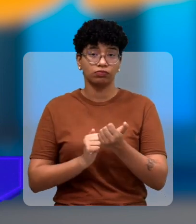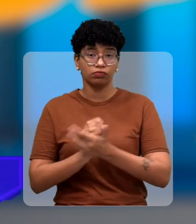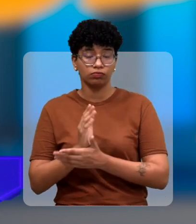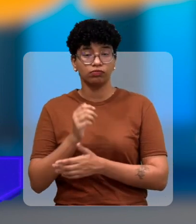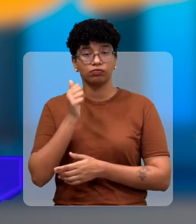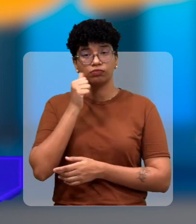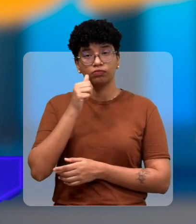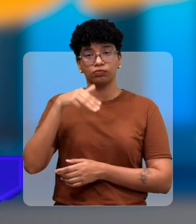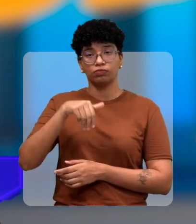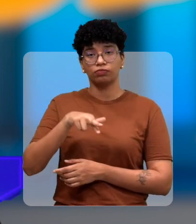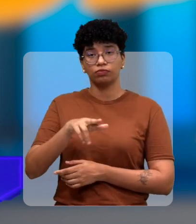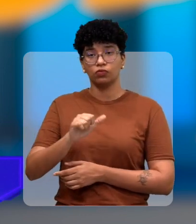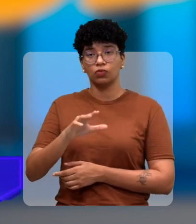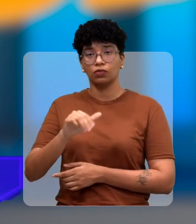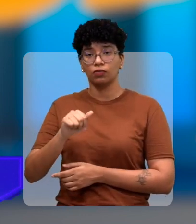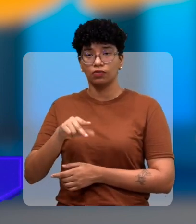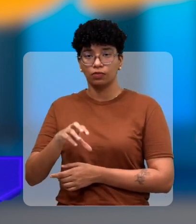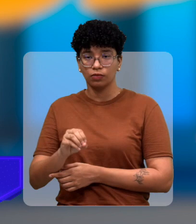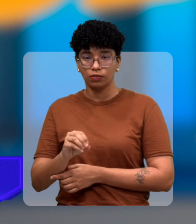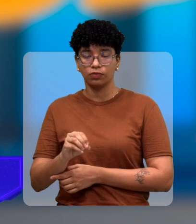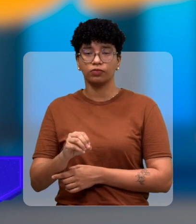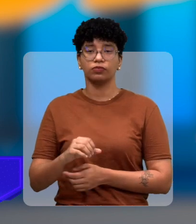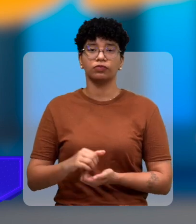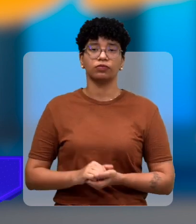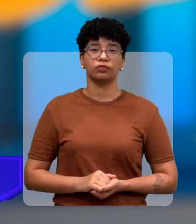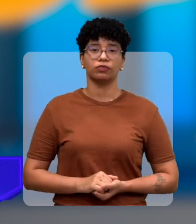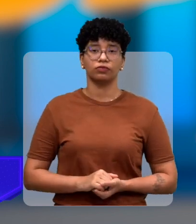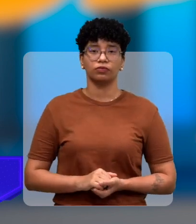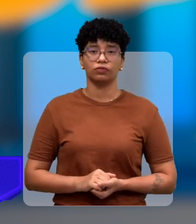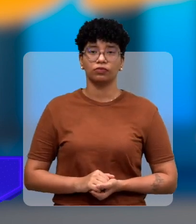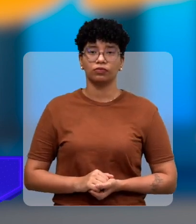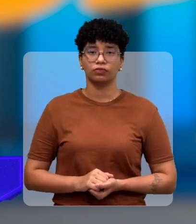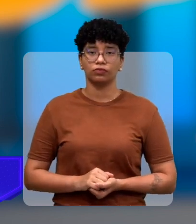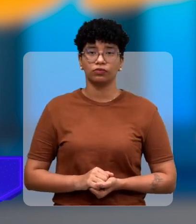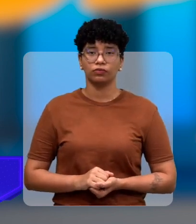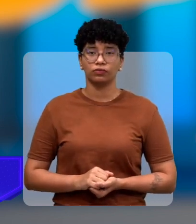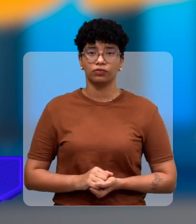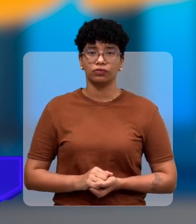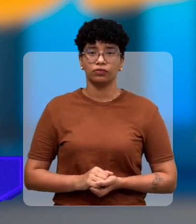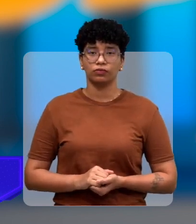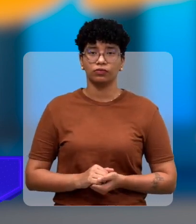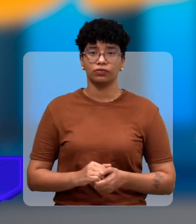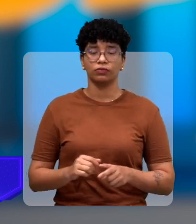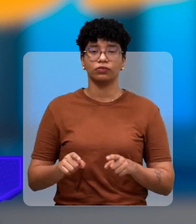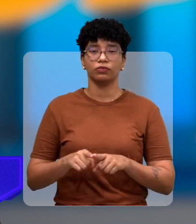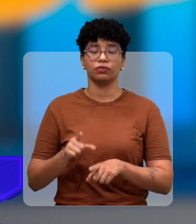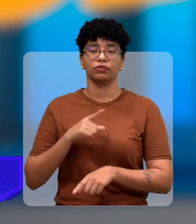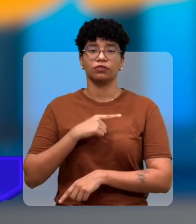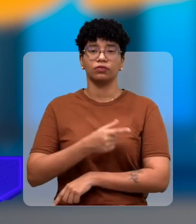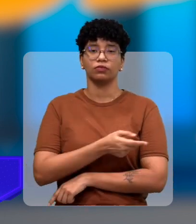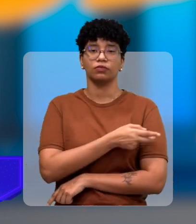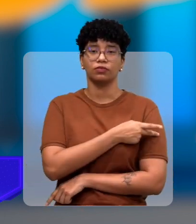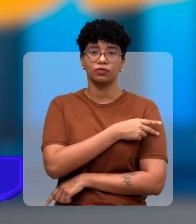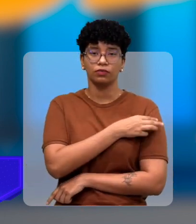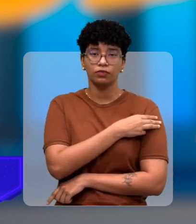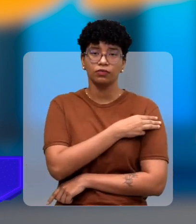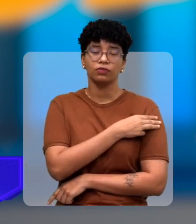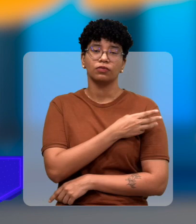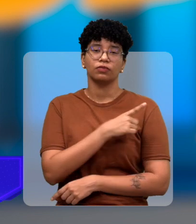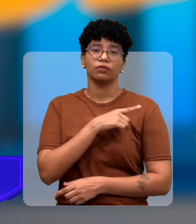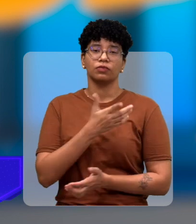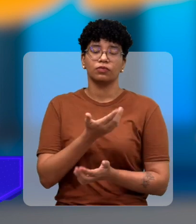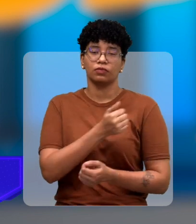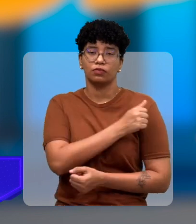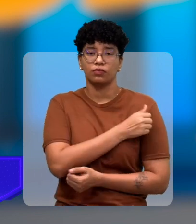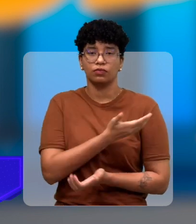Maria do Carmo. Temos parceria com a Escola Maria Mercês em Teresina, como já falei antes, que é para o ensino médio, onde nossos